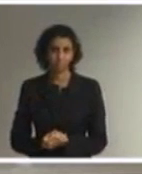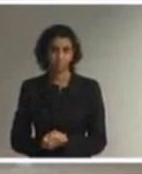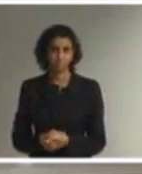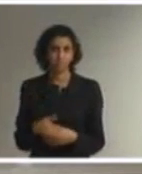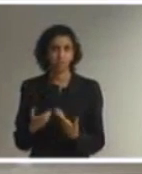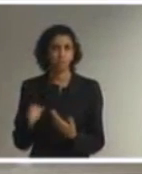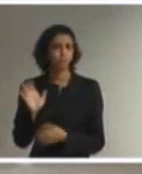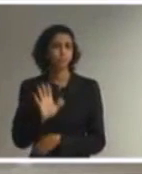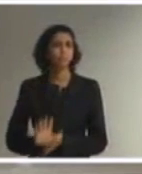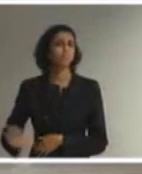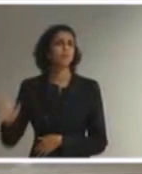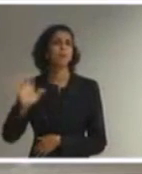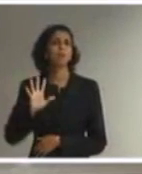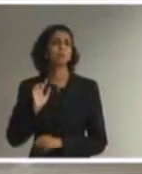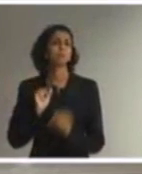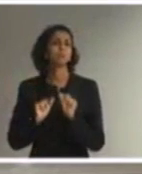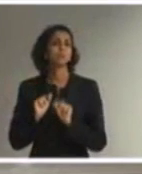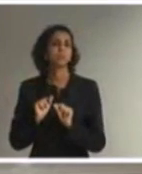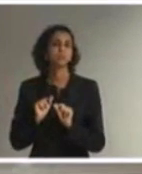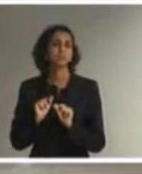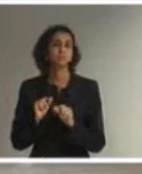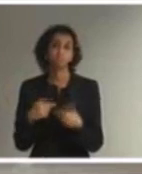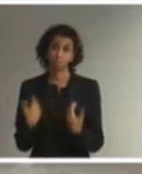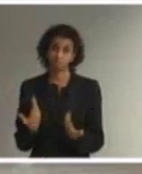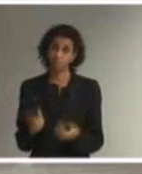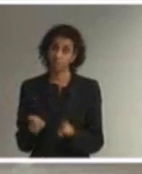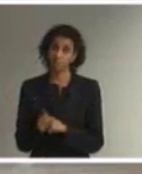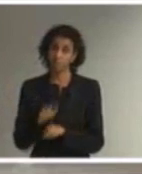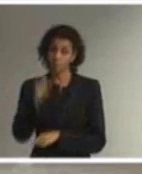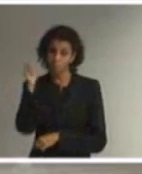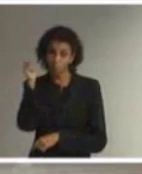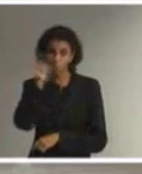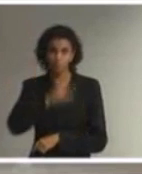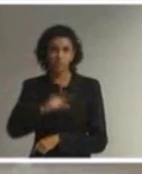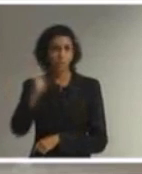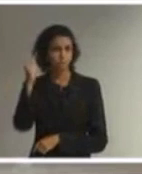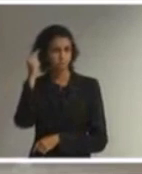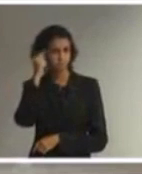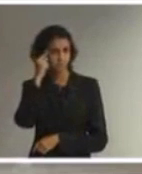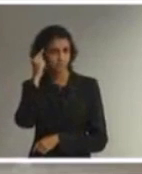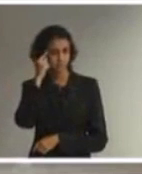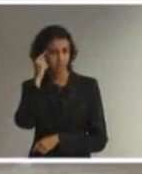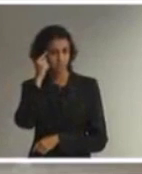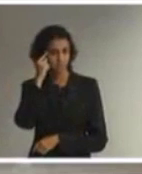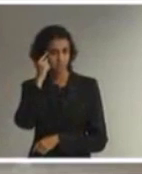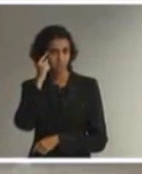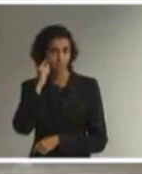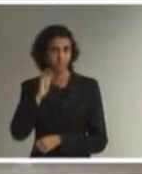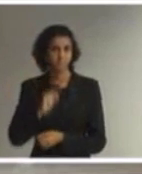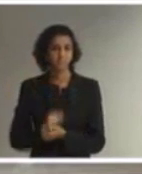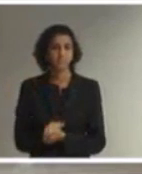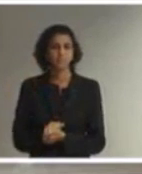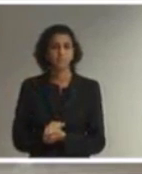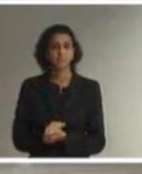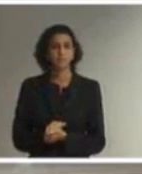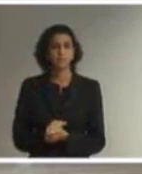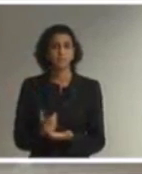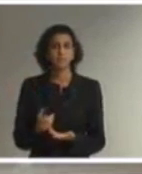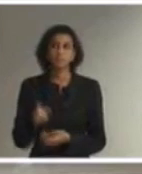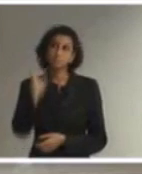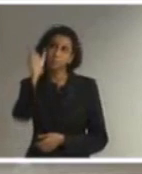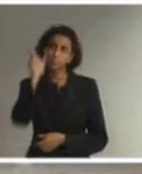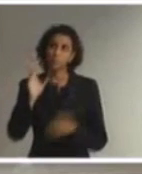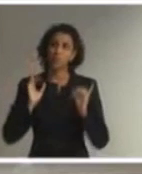linhas gerais, e para podermos fazer esta reflexão, de a pessoa com